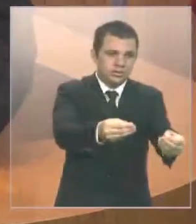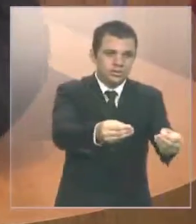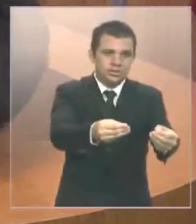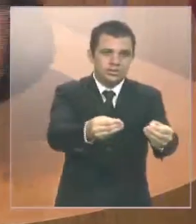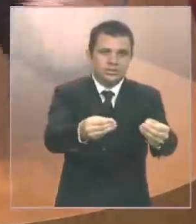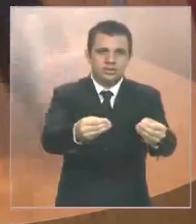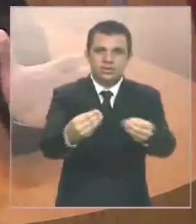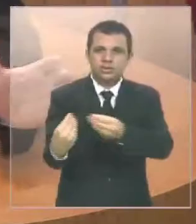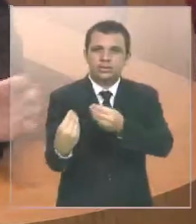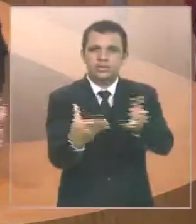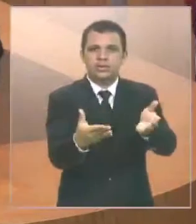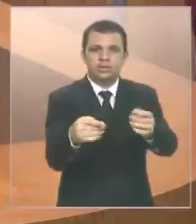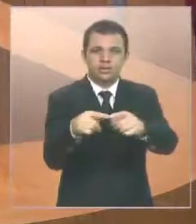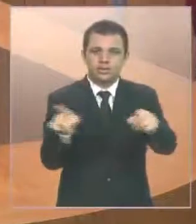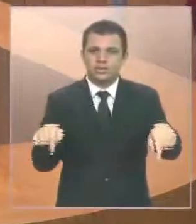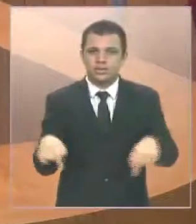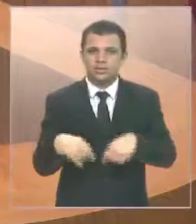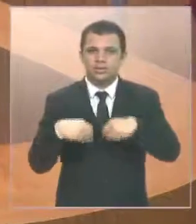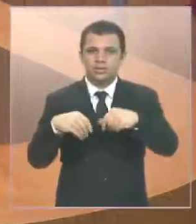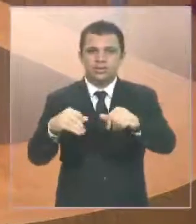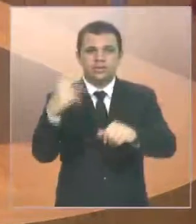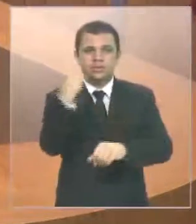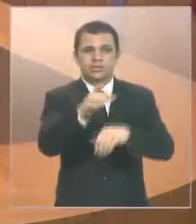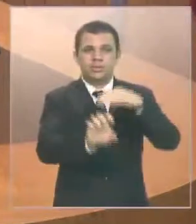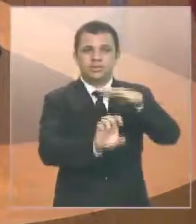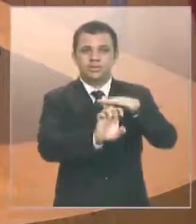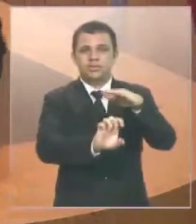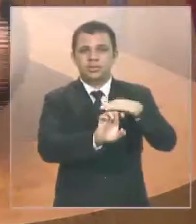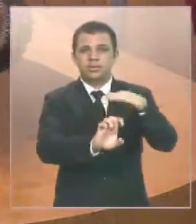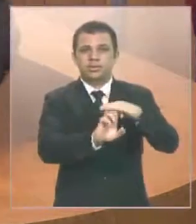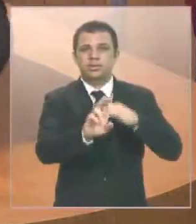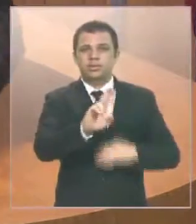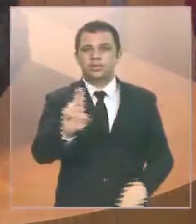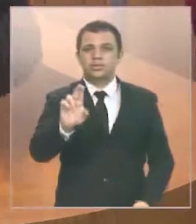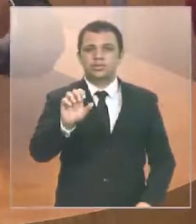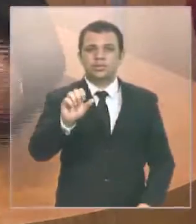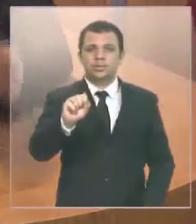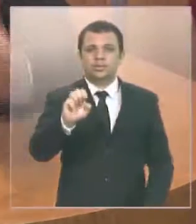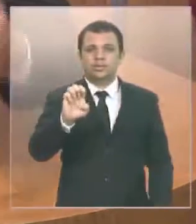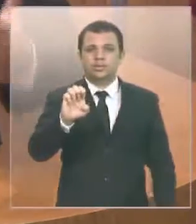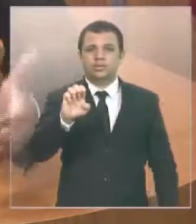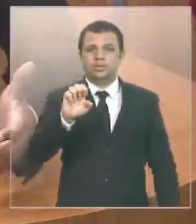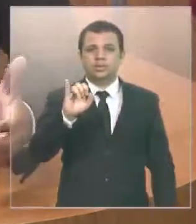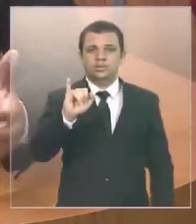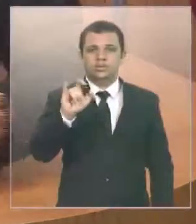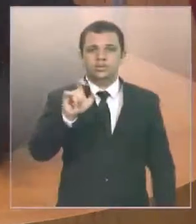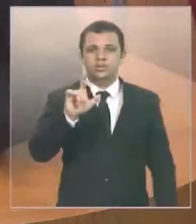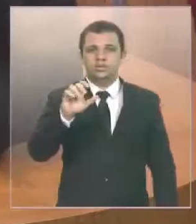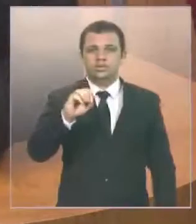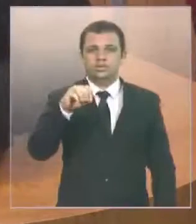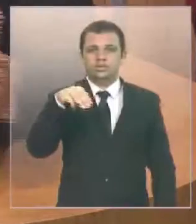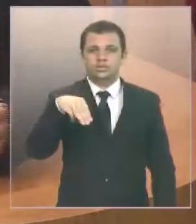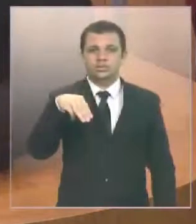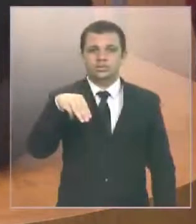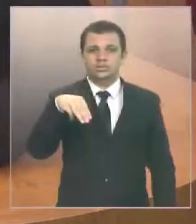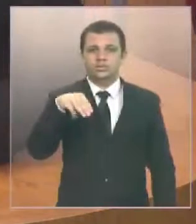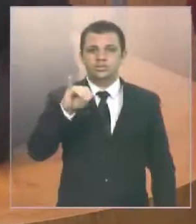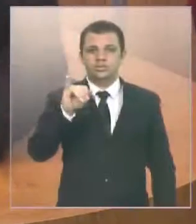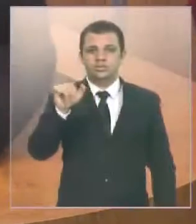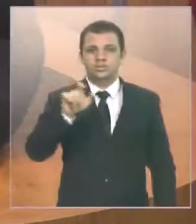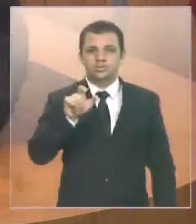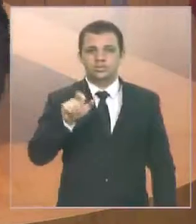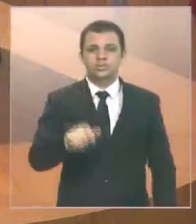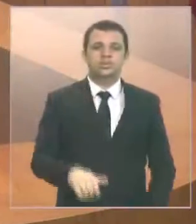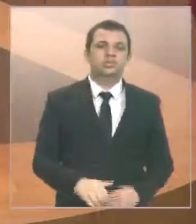Seria muito bom que a empresa viesse a se instalar, porque a empresa, quando